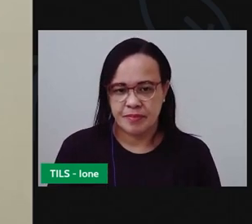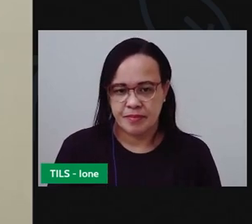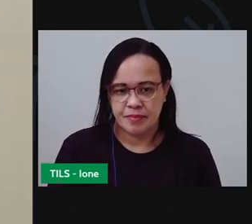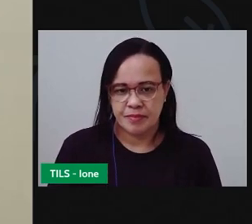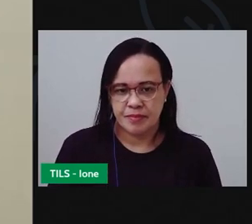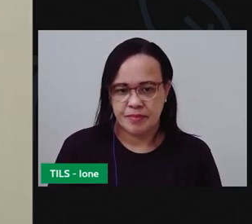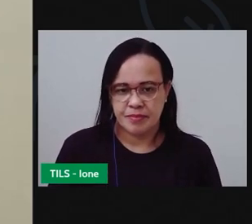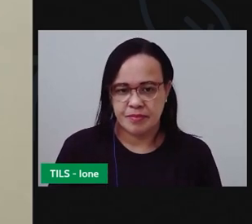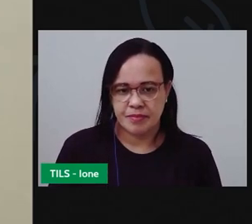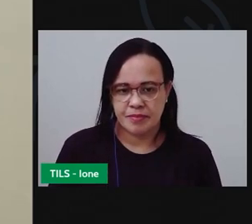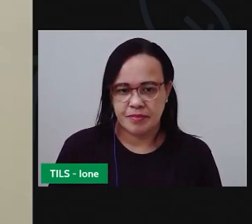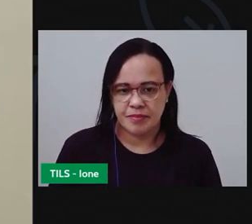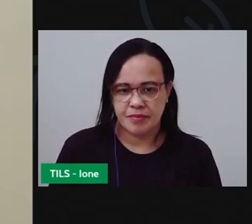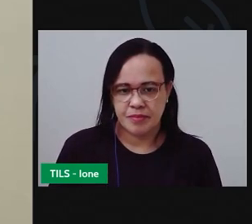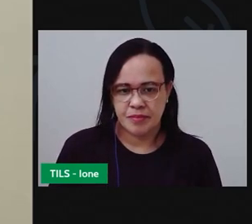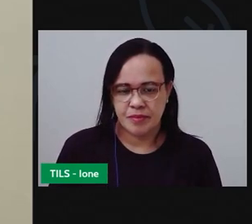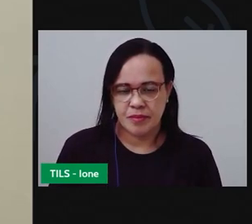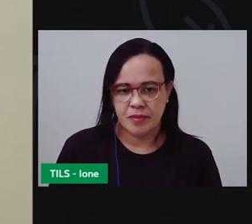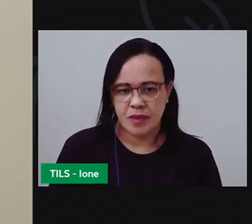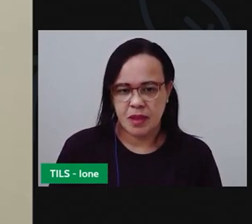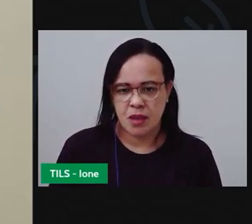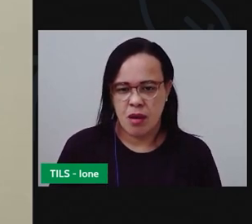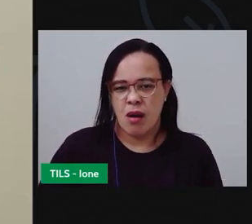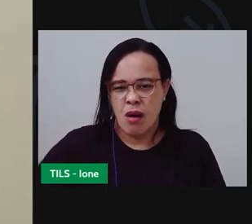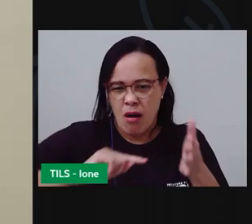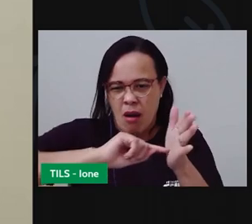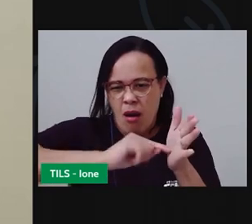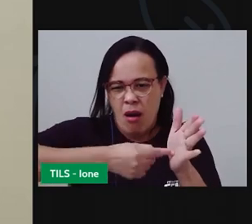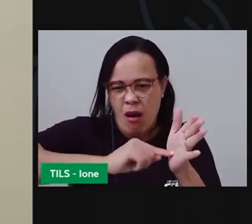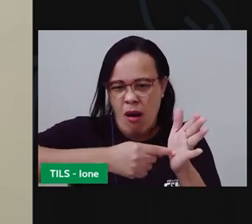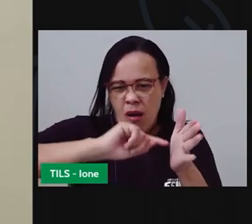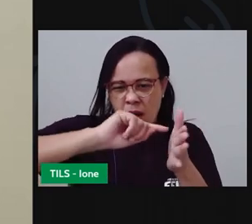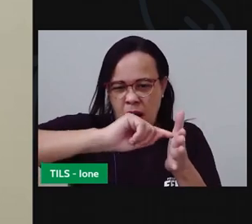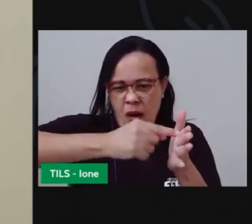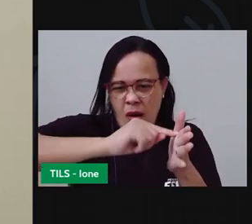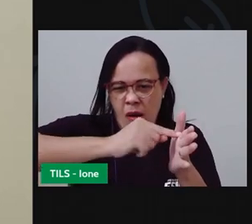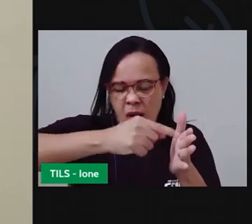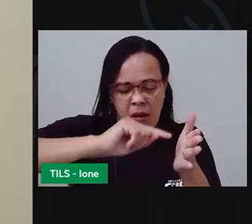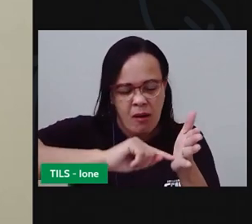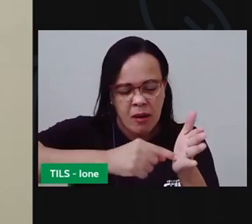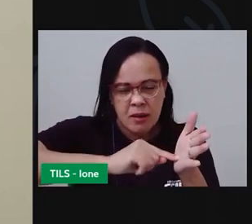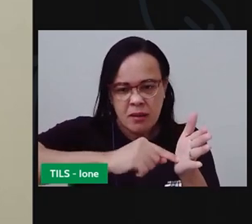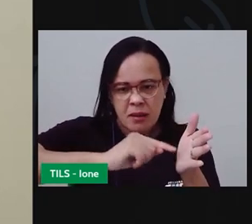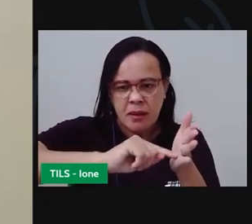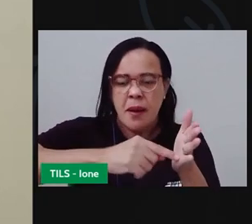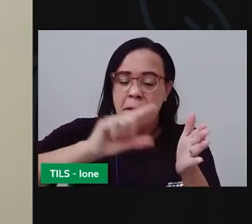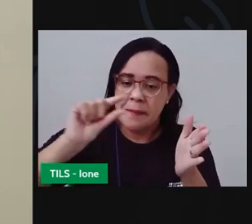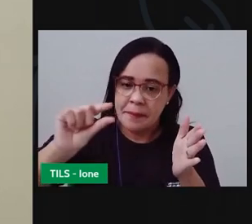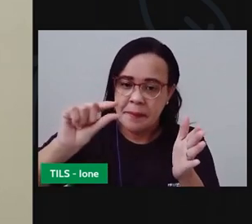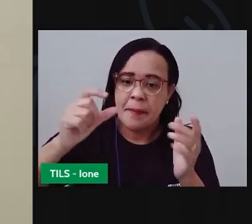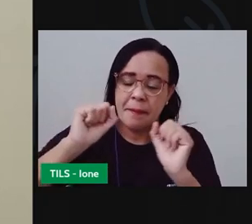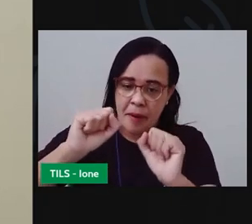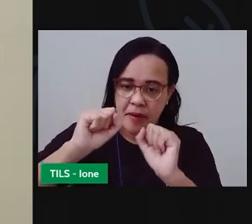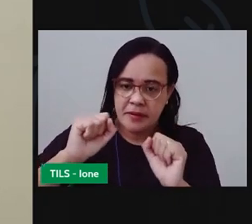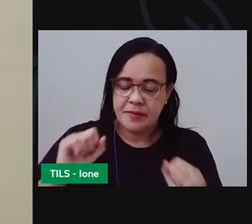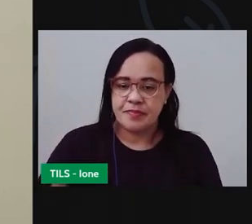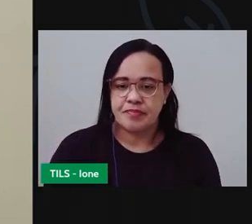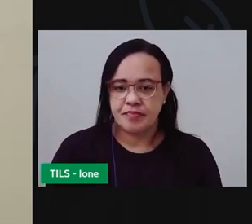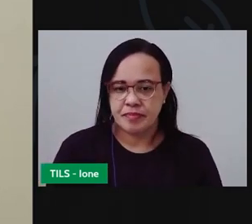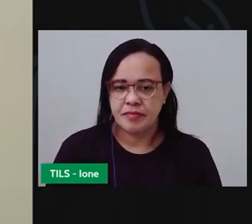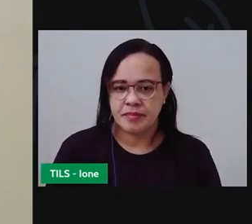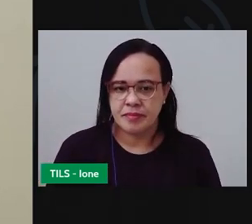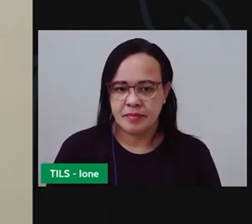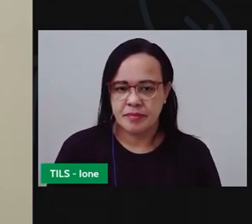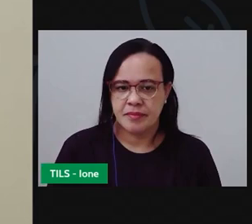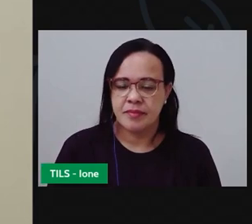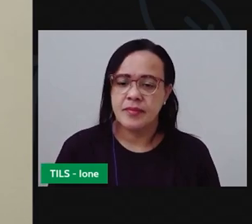fazendo alguns furos pequenos aqui nessa parte para que a sua compostagem